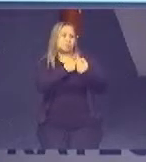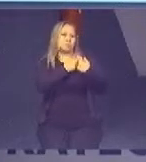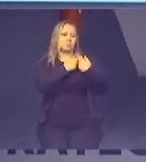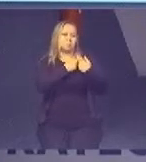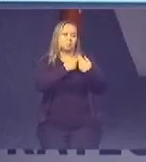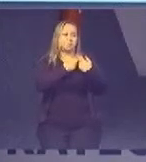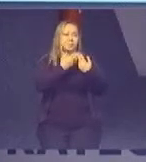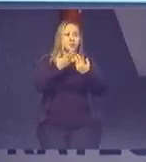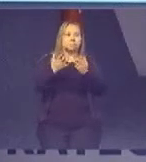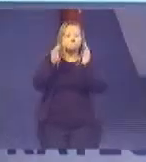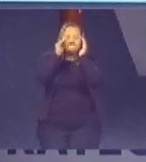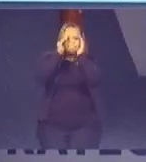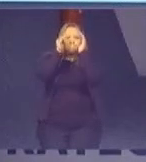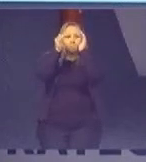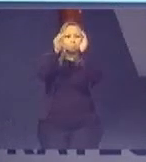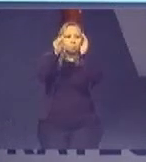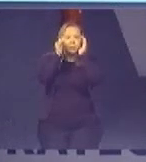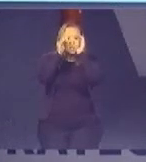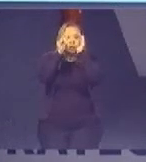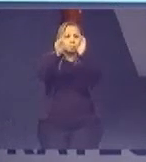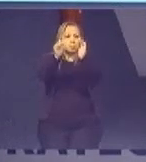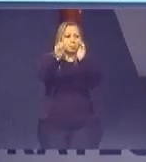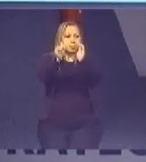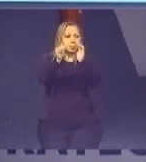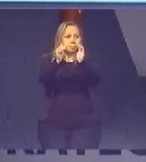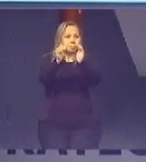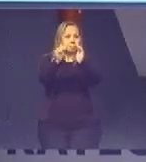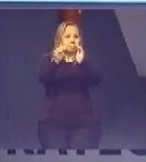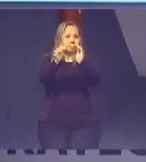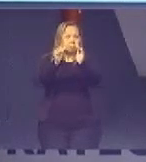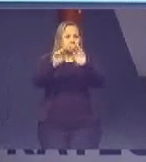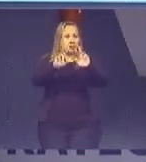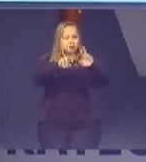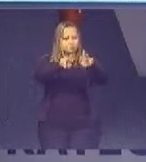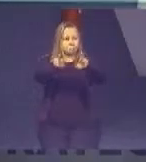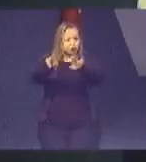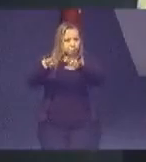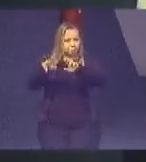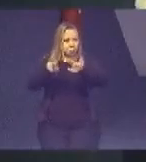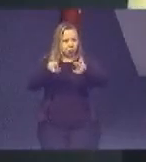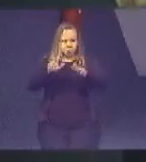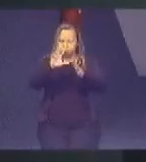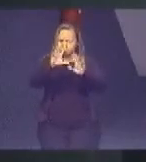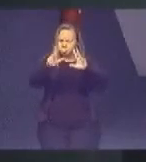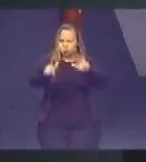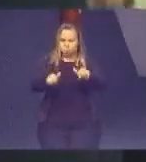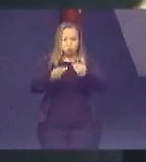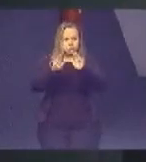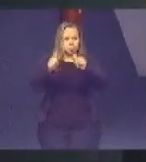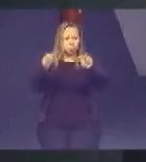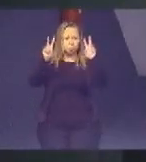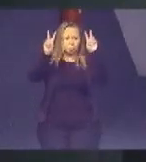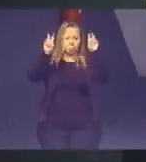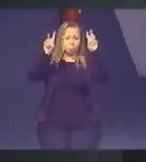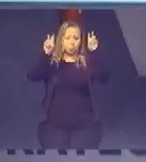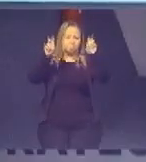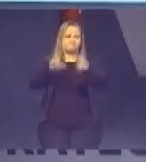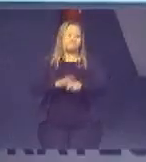ao respeitar a diversidade em todos os aspectos. A próxima.